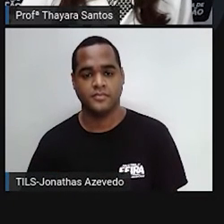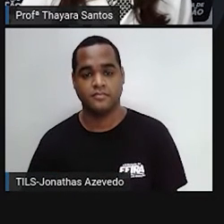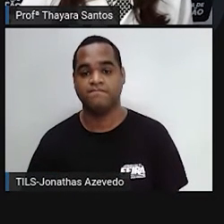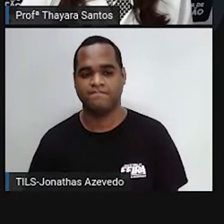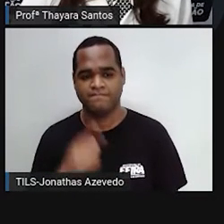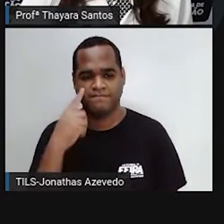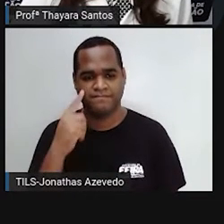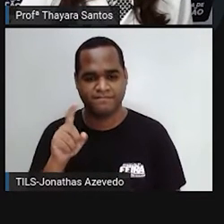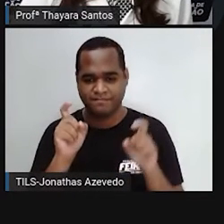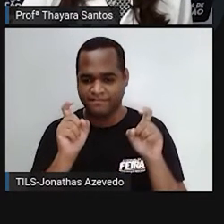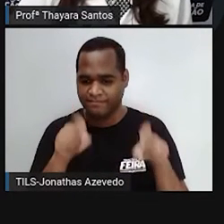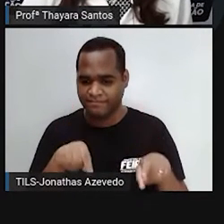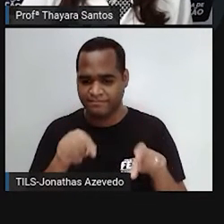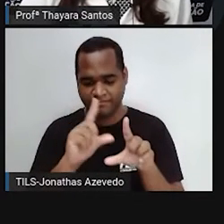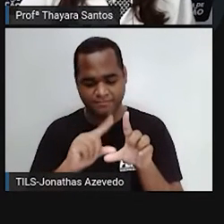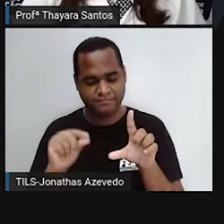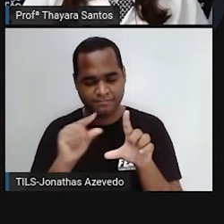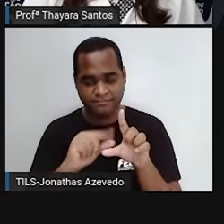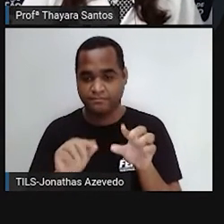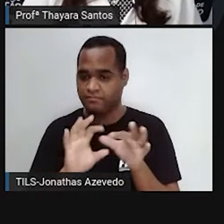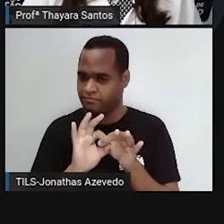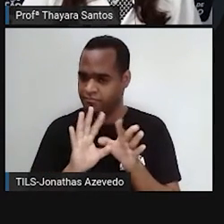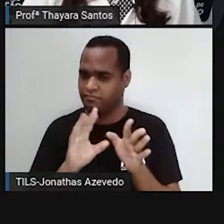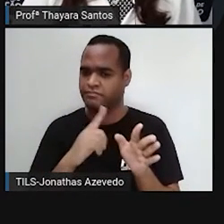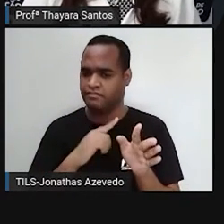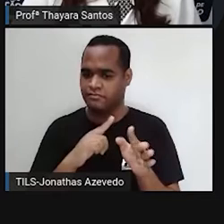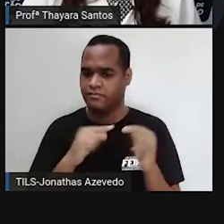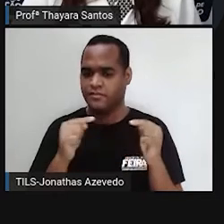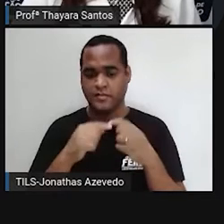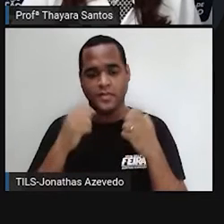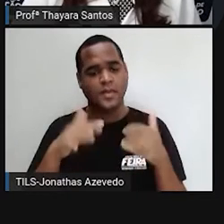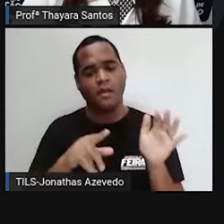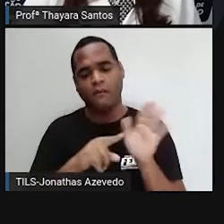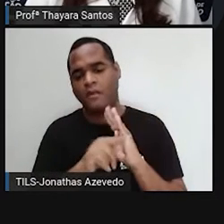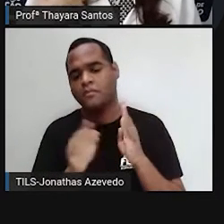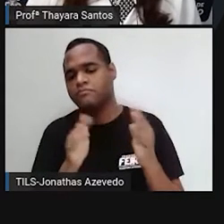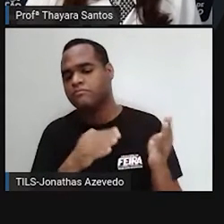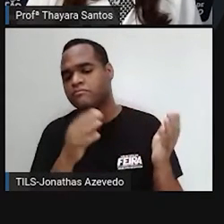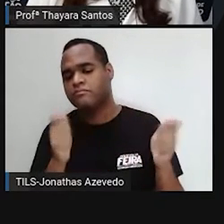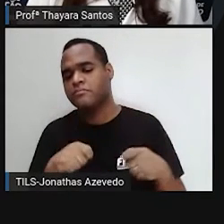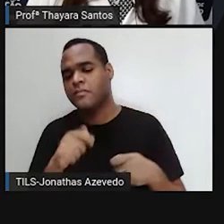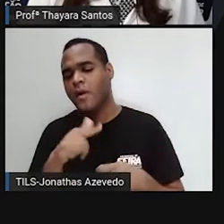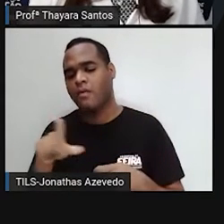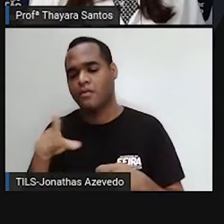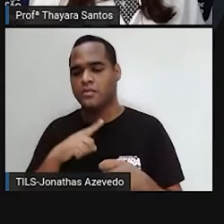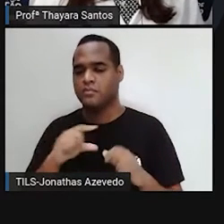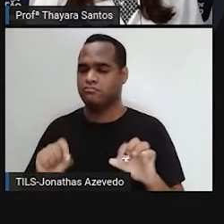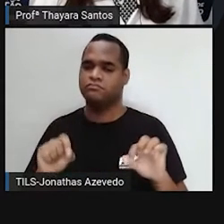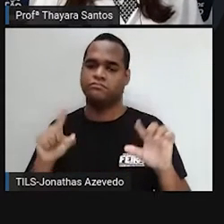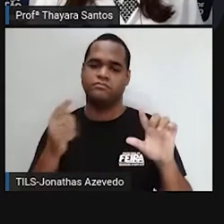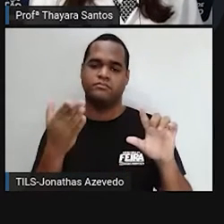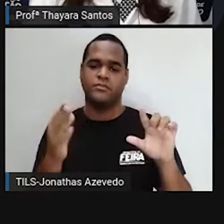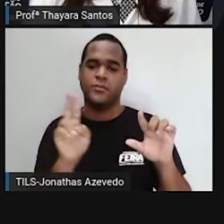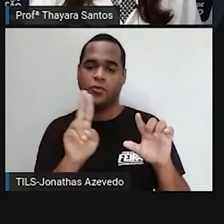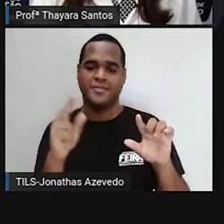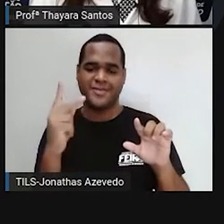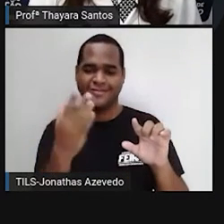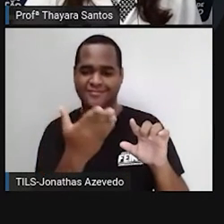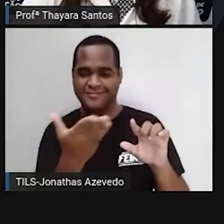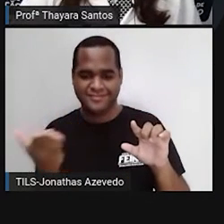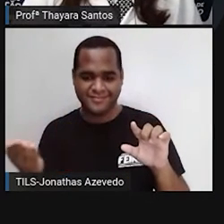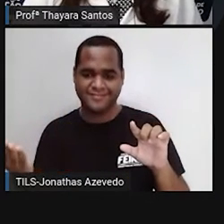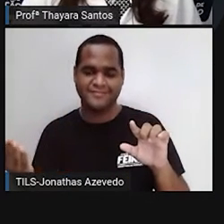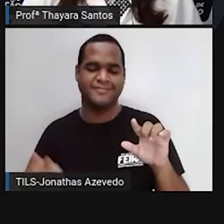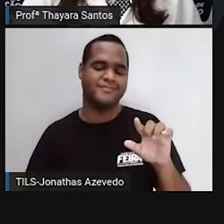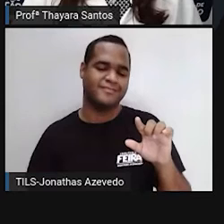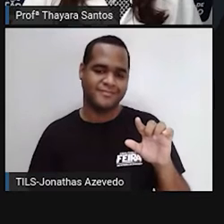clicarem no link que está disponível aqui na descrição do vídeo, vocês vão para essa página aqui. É só colocar o nome de vocês,